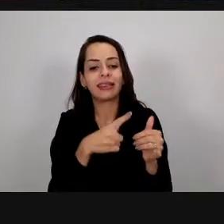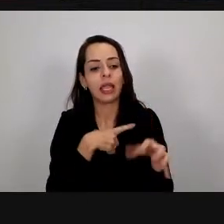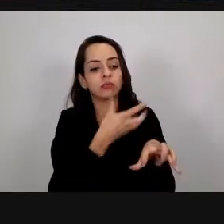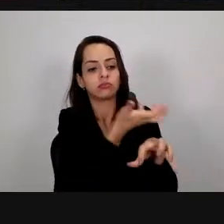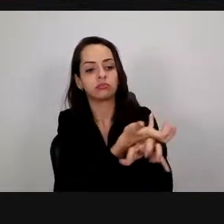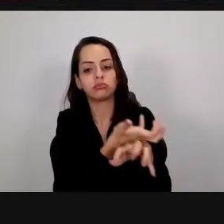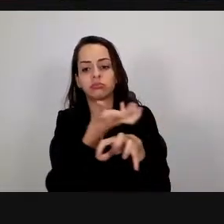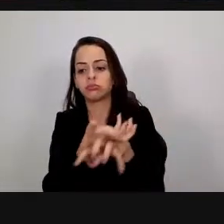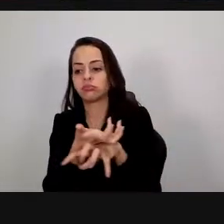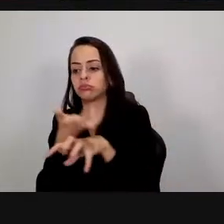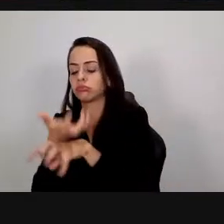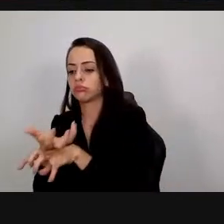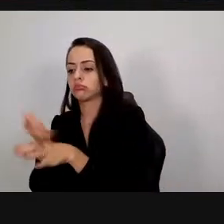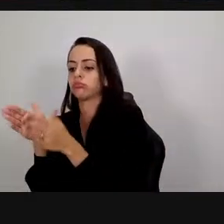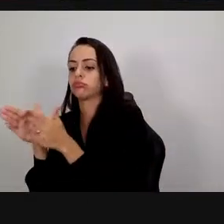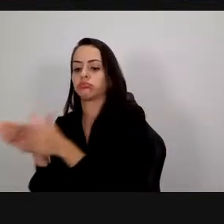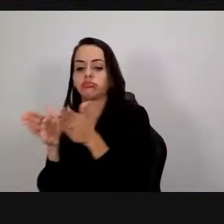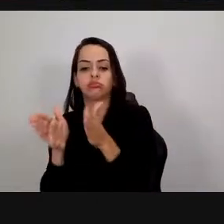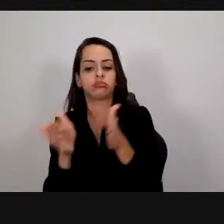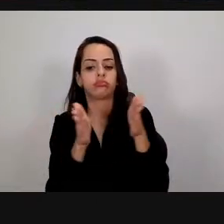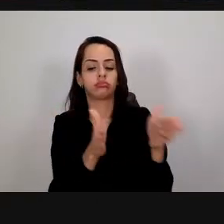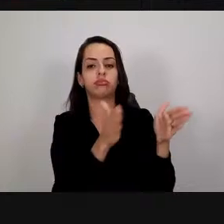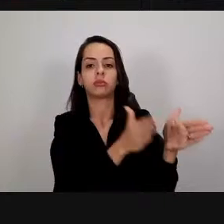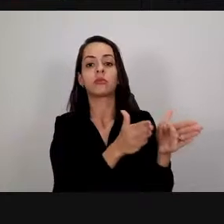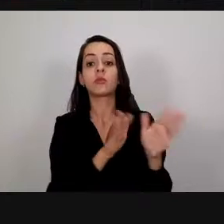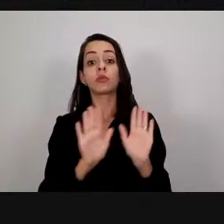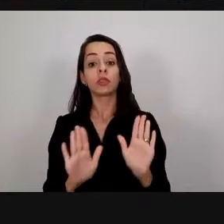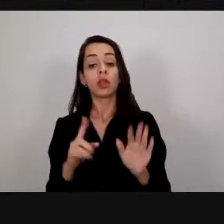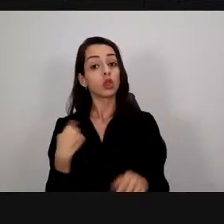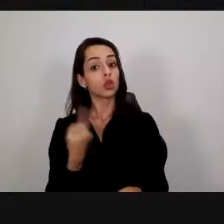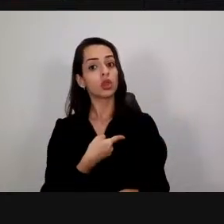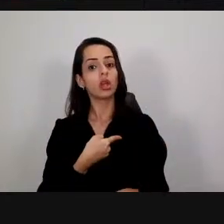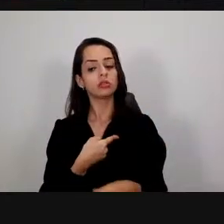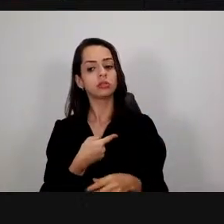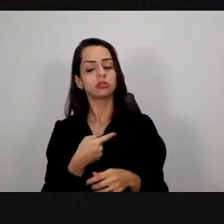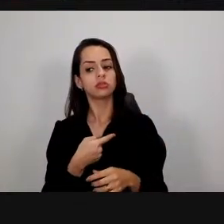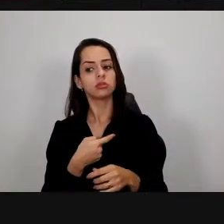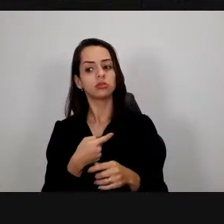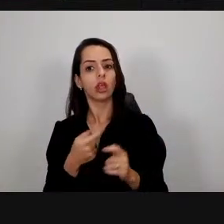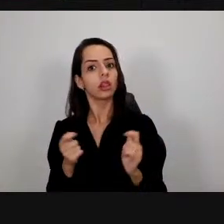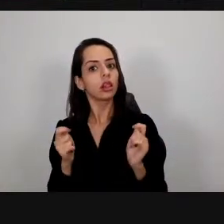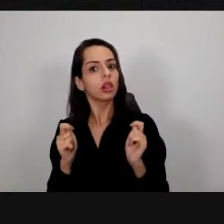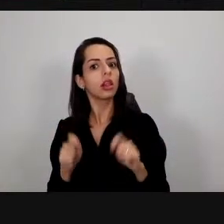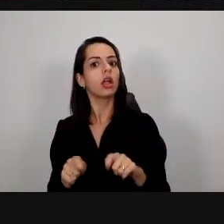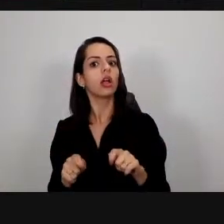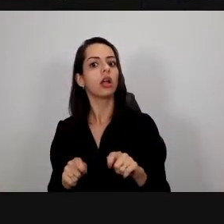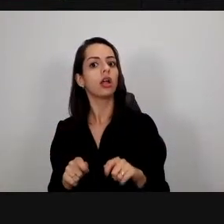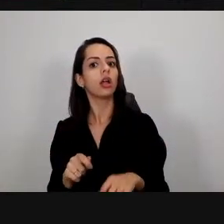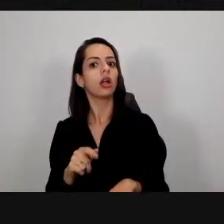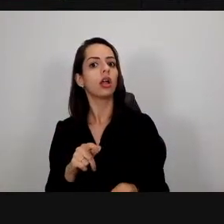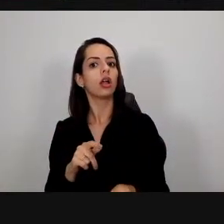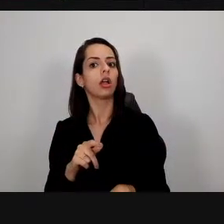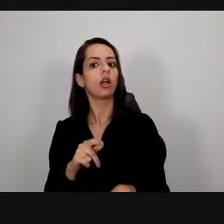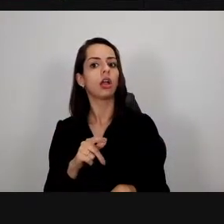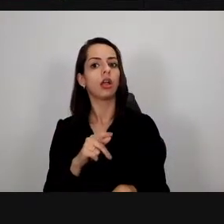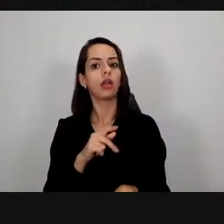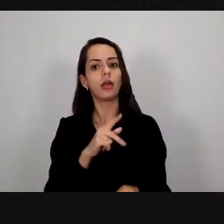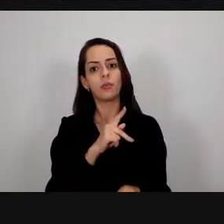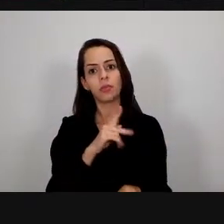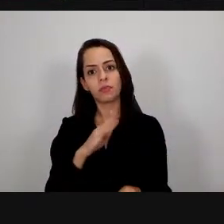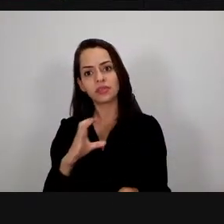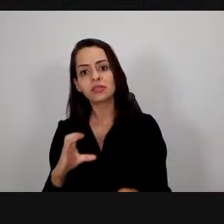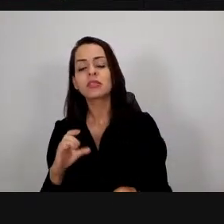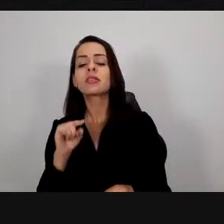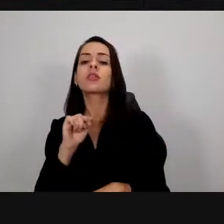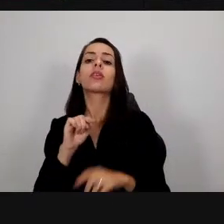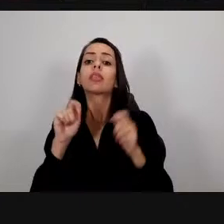meu ver enquanto a gente não rever essa questão eu acredito que os PPCs que nós temos aqui no IFNMG não nos impedem de